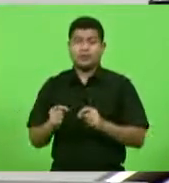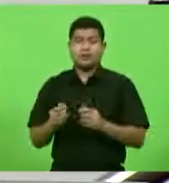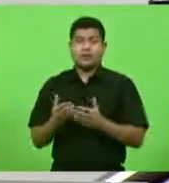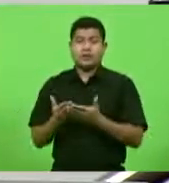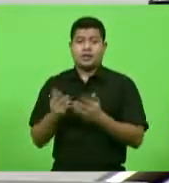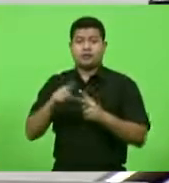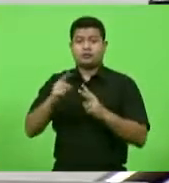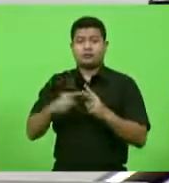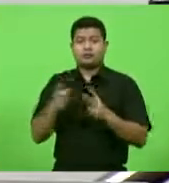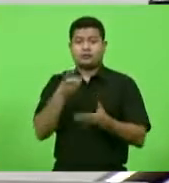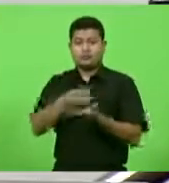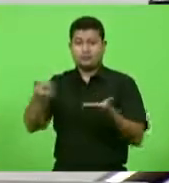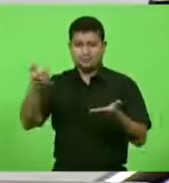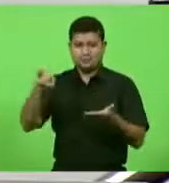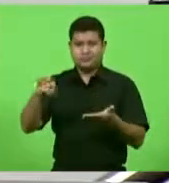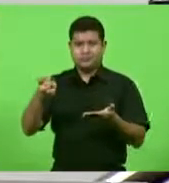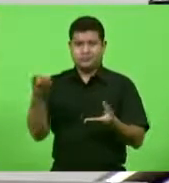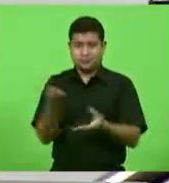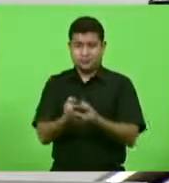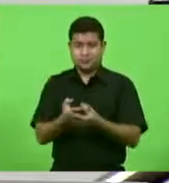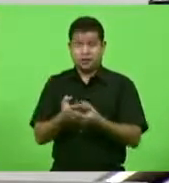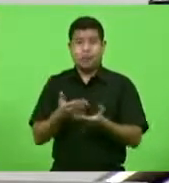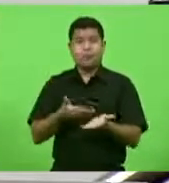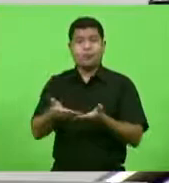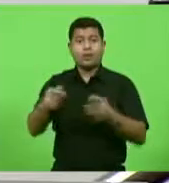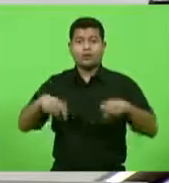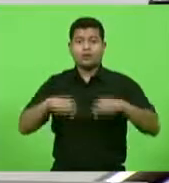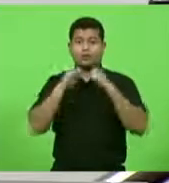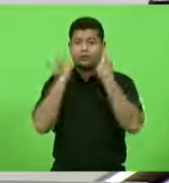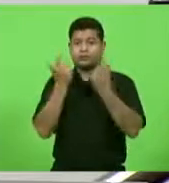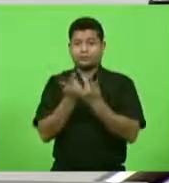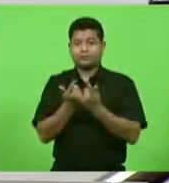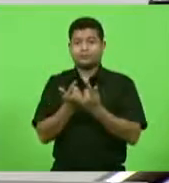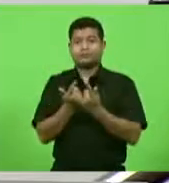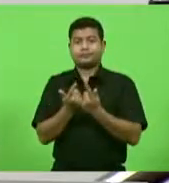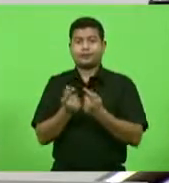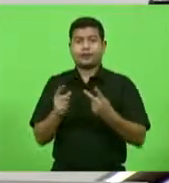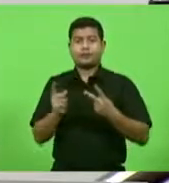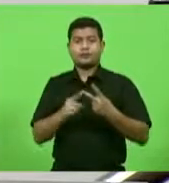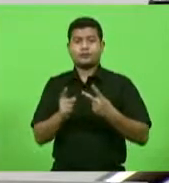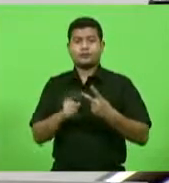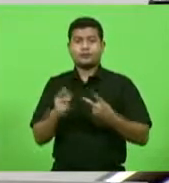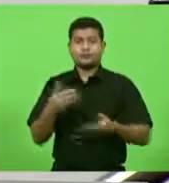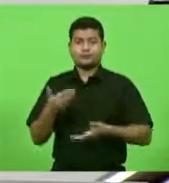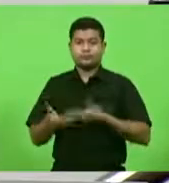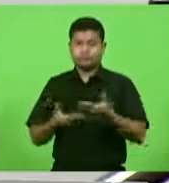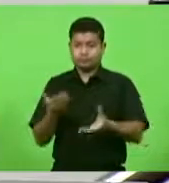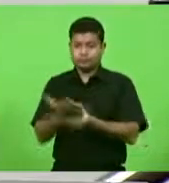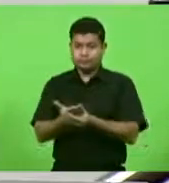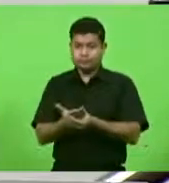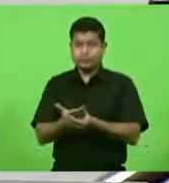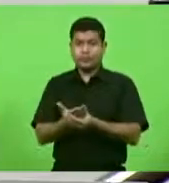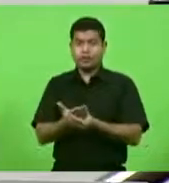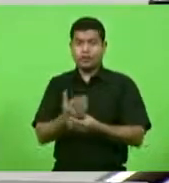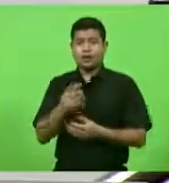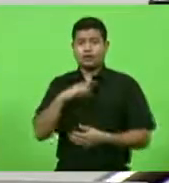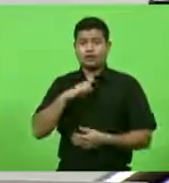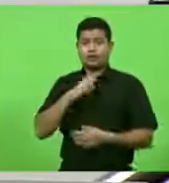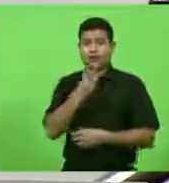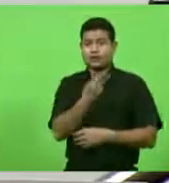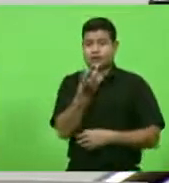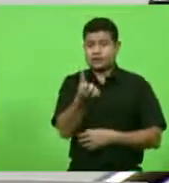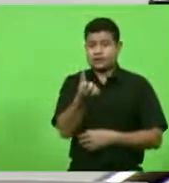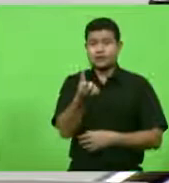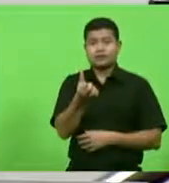impedimento tiveram início nessa casa que esse segundo processo ele recebeu 36 votos